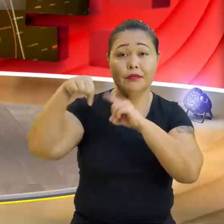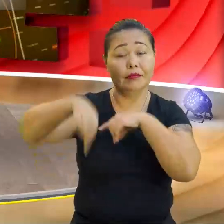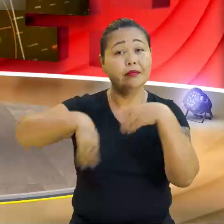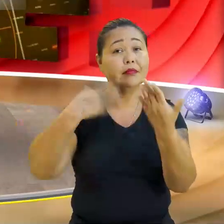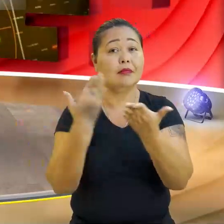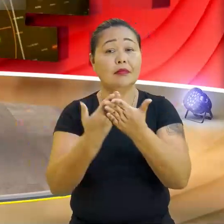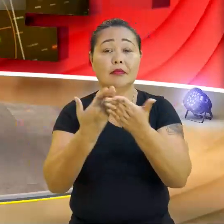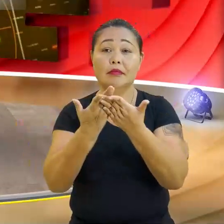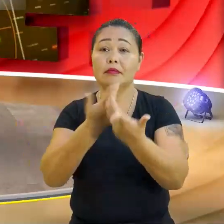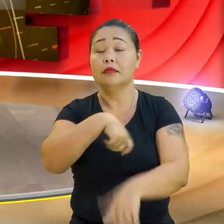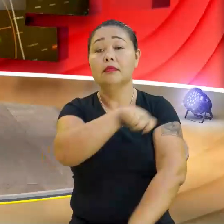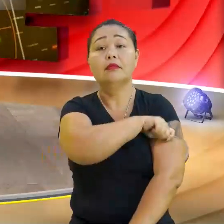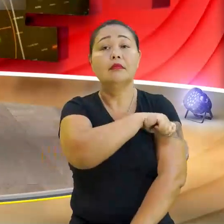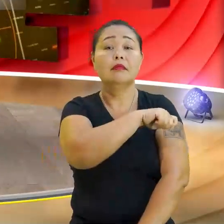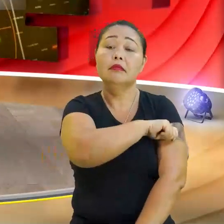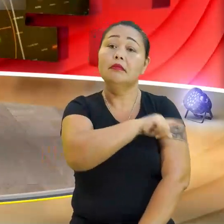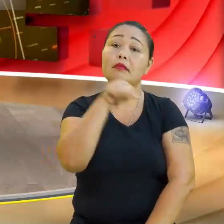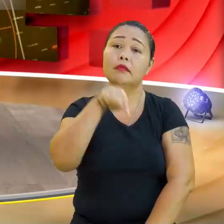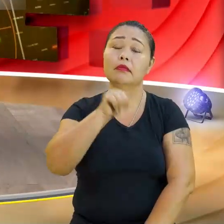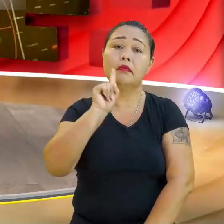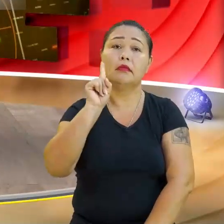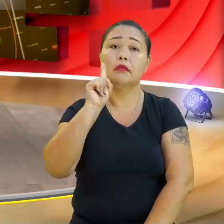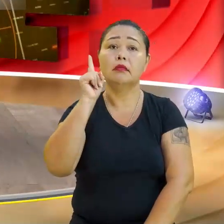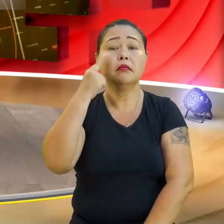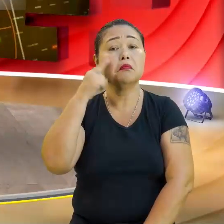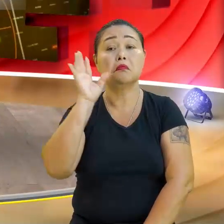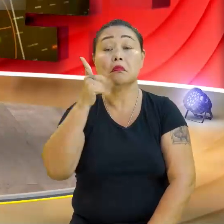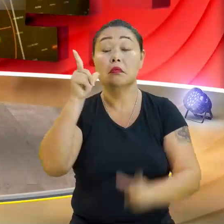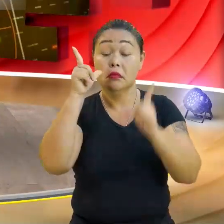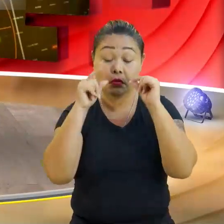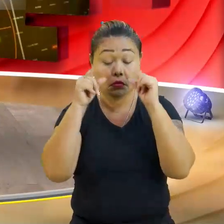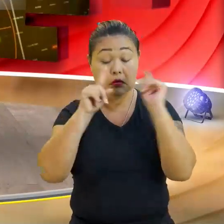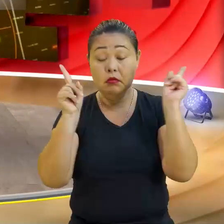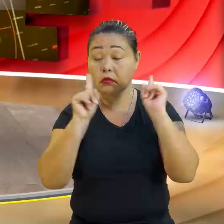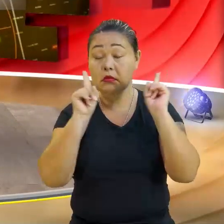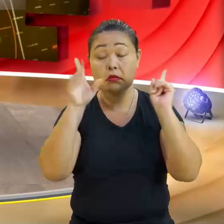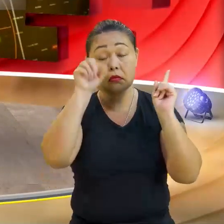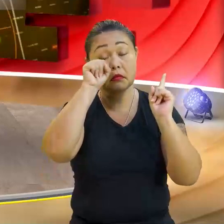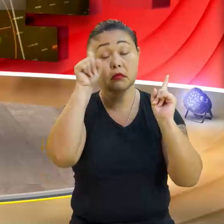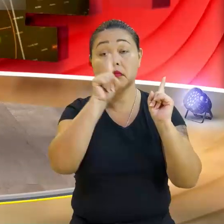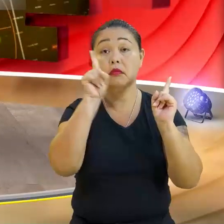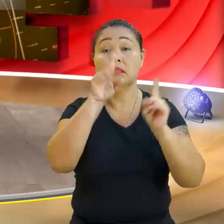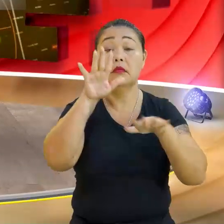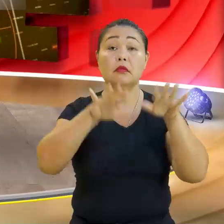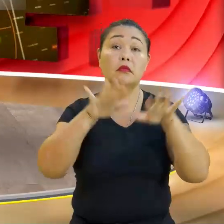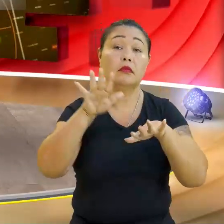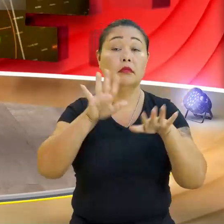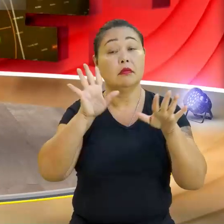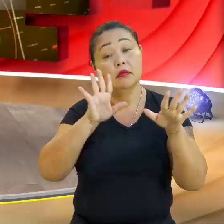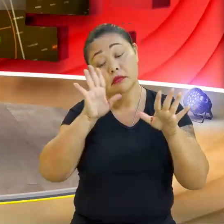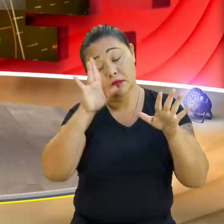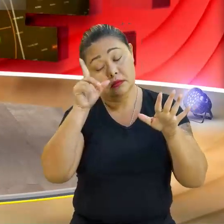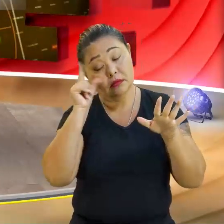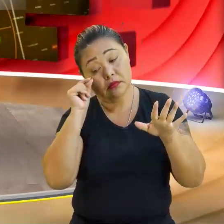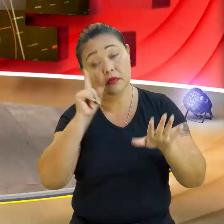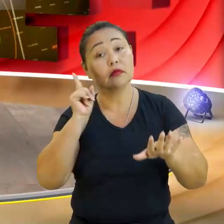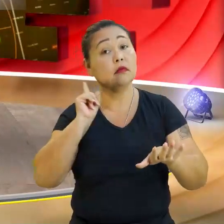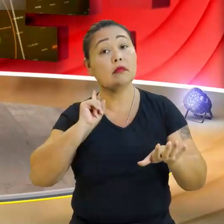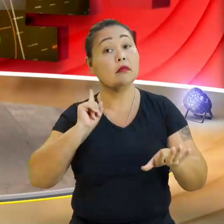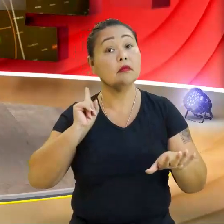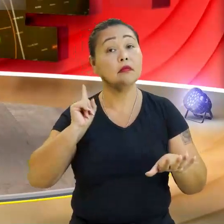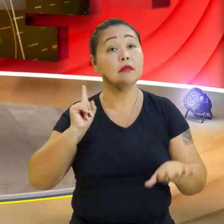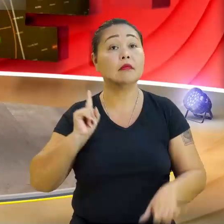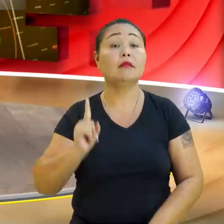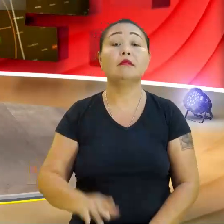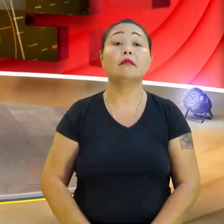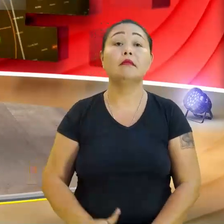meninos se amarram, que a gente... Ninguém dorme, né? Ninguém dorme, ninguém dorme. A gente, às vezes, aqui dá um... Não, não é possível. Não.